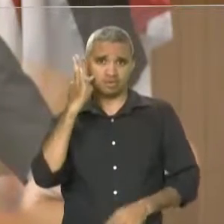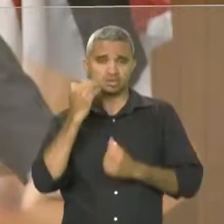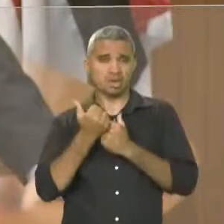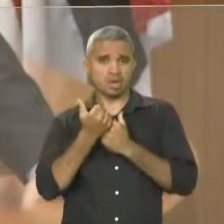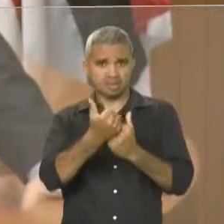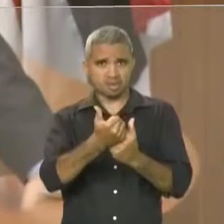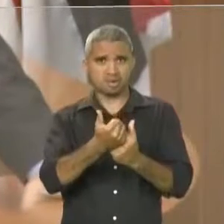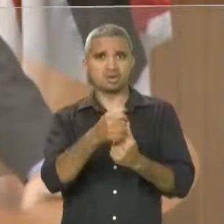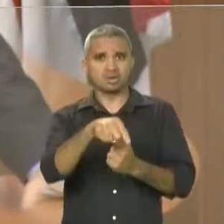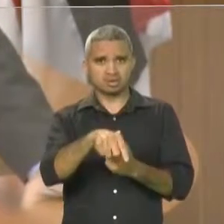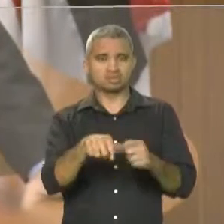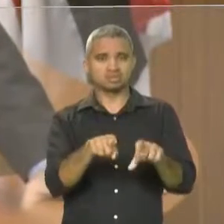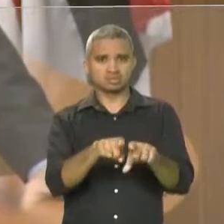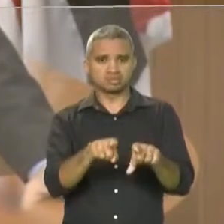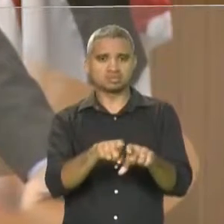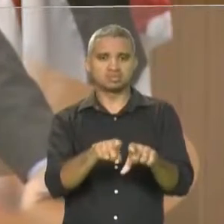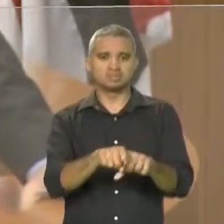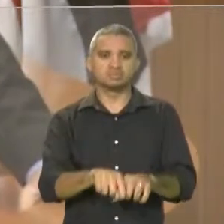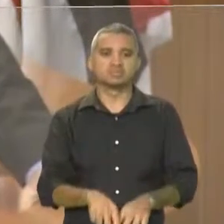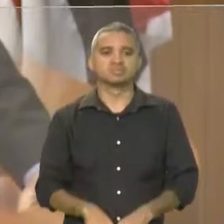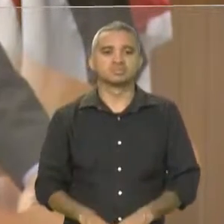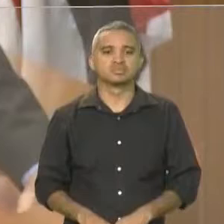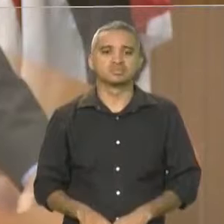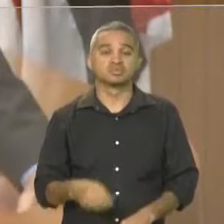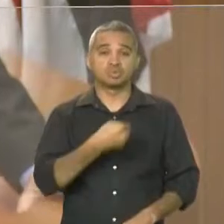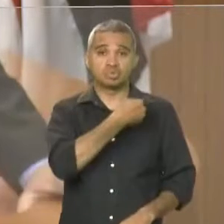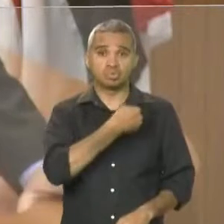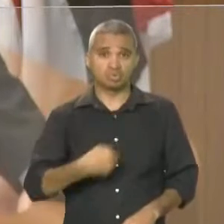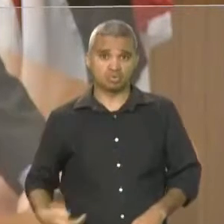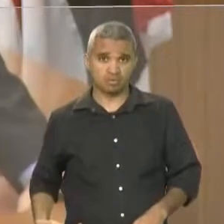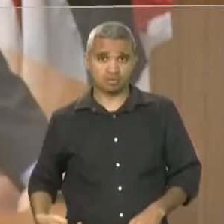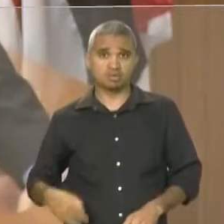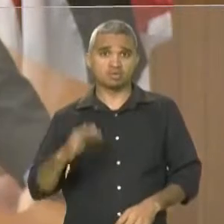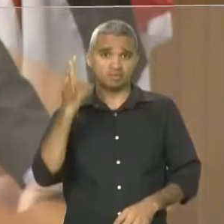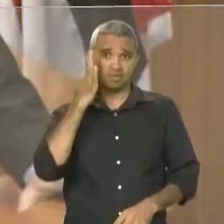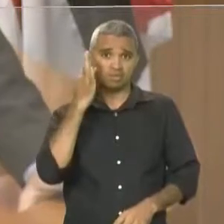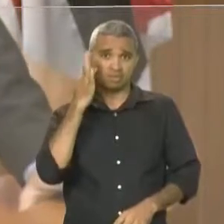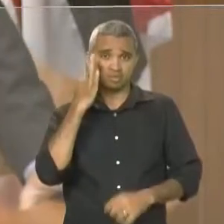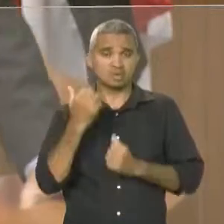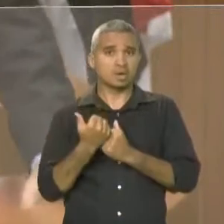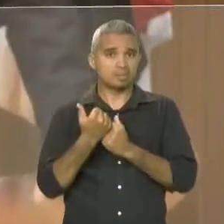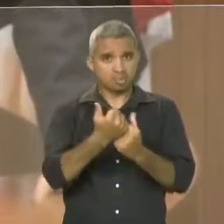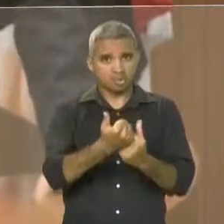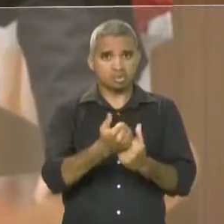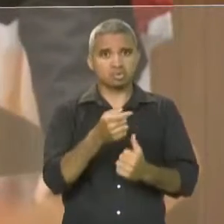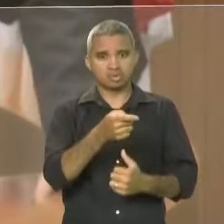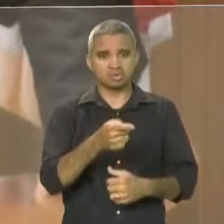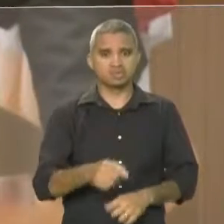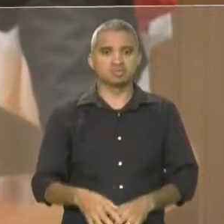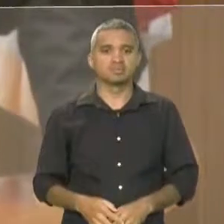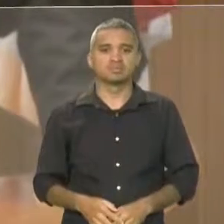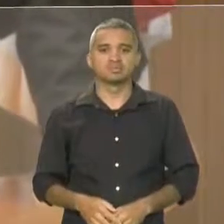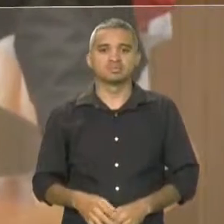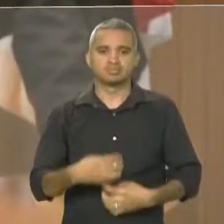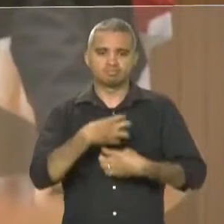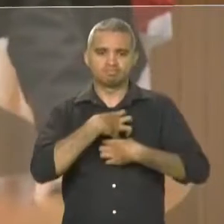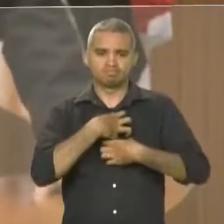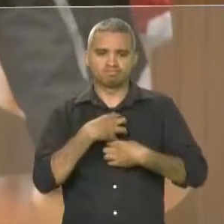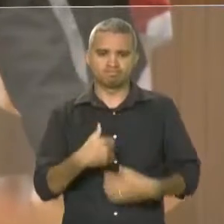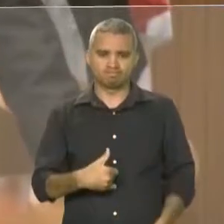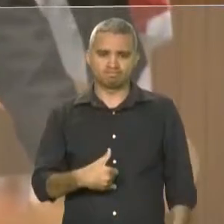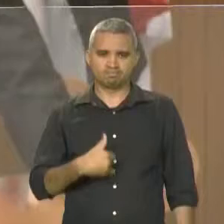anos, desde que o governador Flavidino iniciou seu mandato, tem dado um apoio fundamental. E eu me orgulho, presidente,